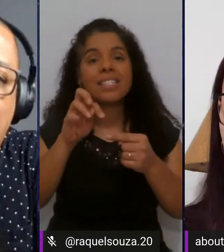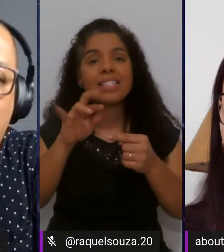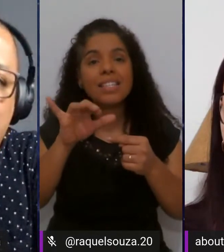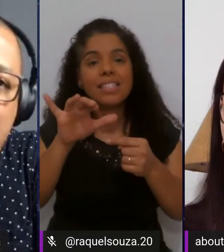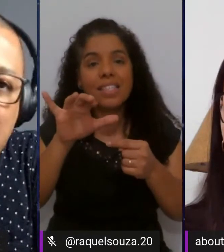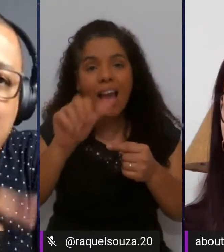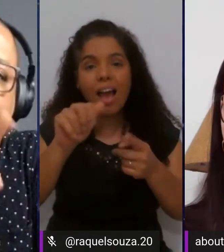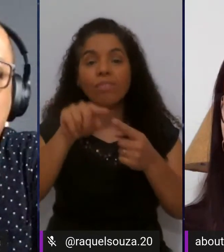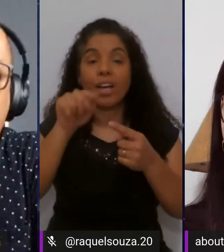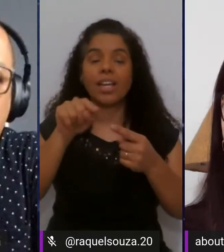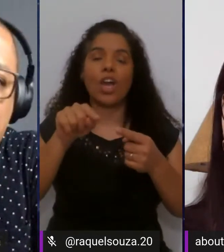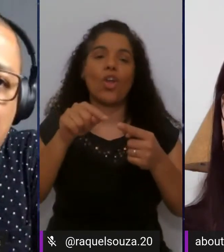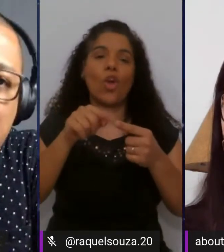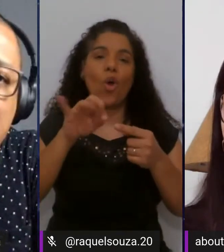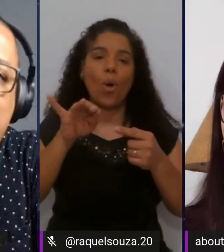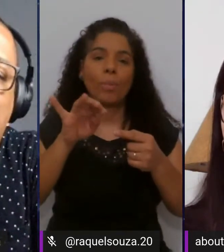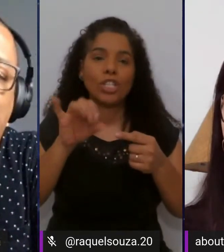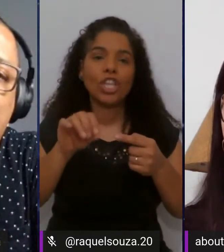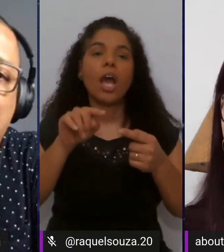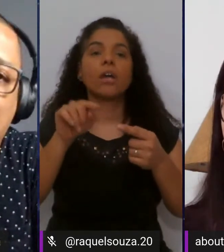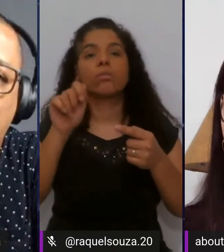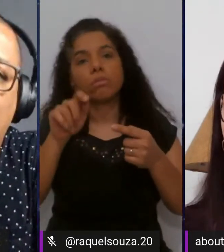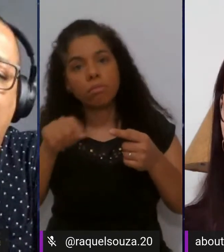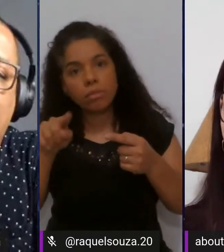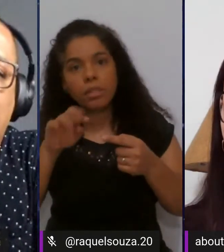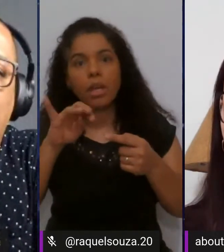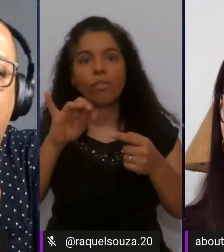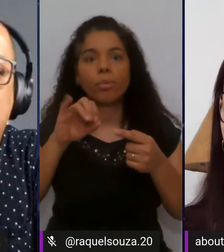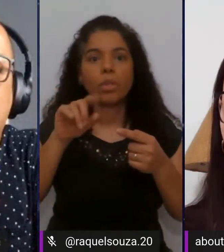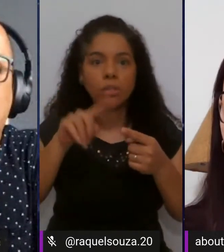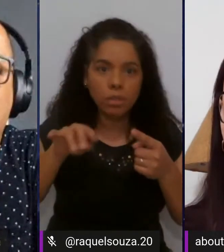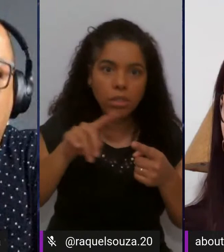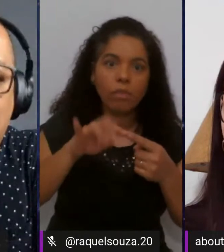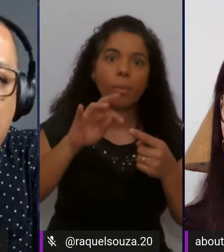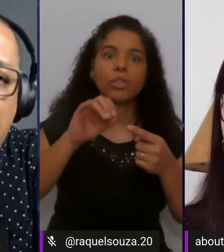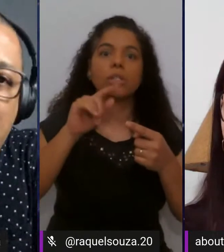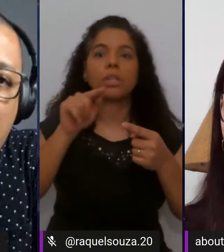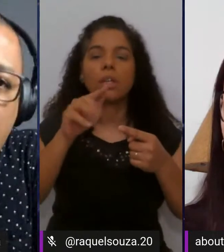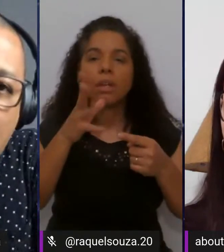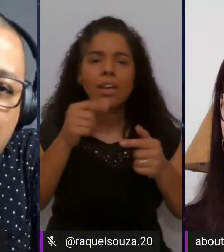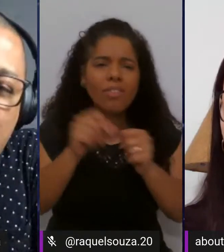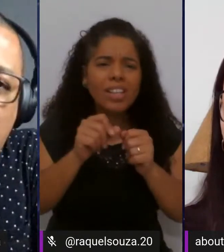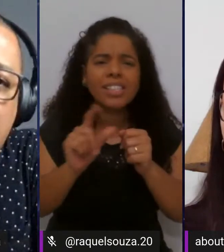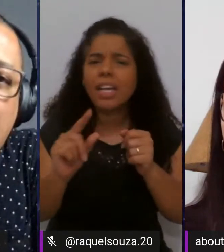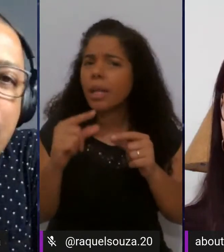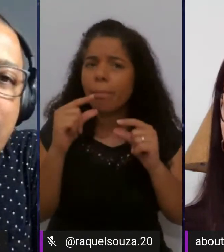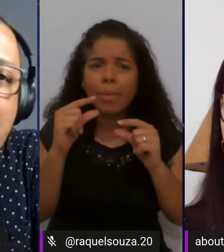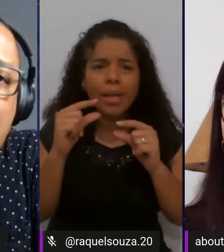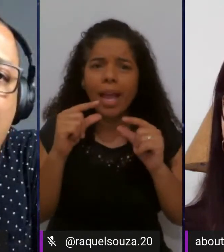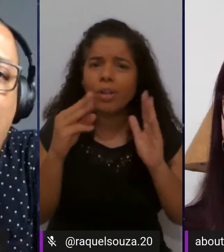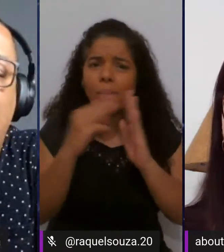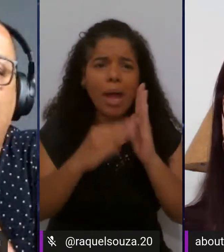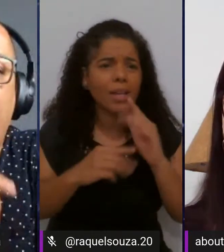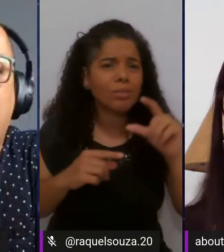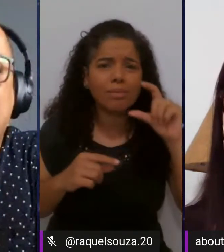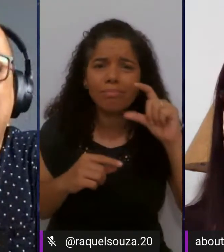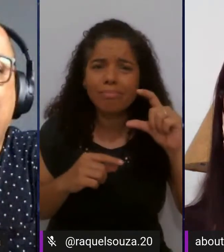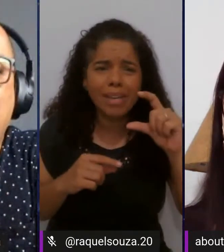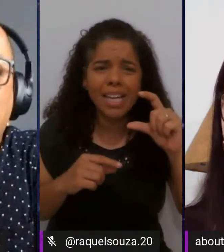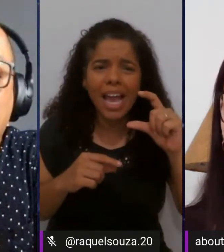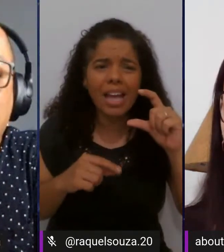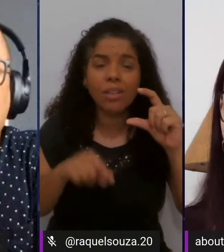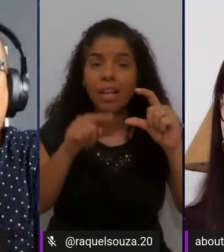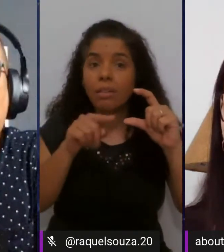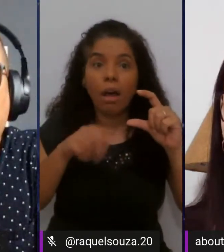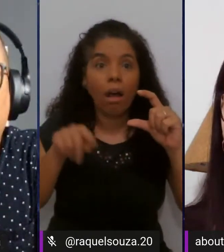aquele objeto instanciava o objeto instanciava o objeto e aquilo fazia com que aquele pequeno método que era bem pequeno ele ficasse